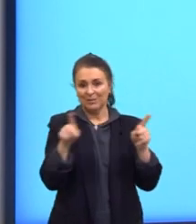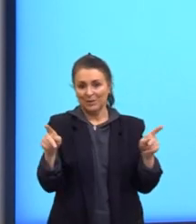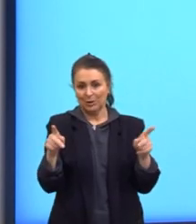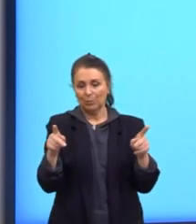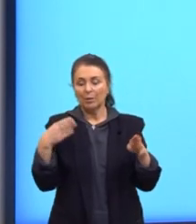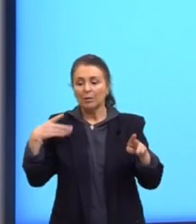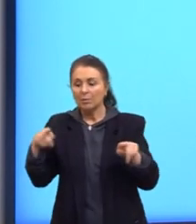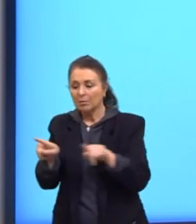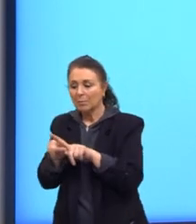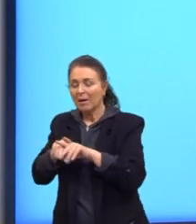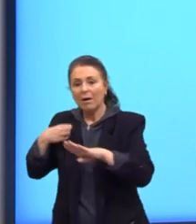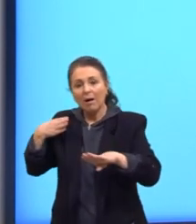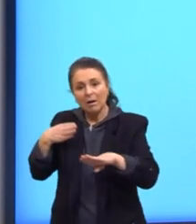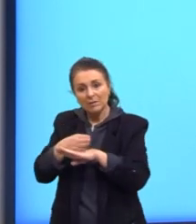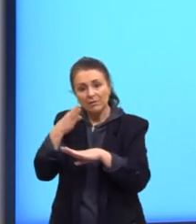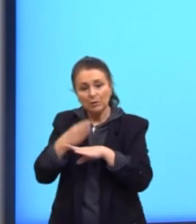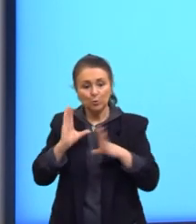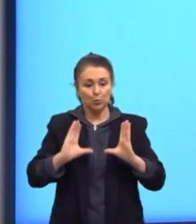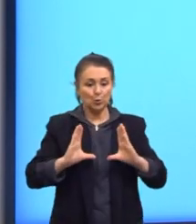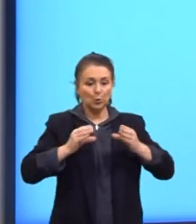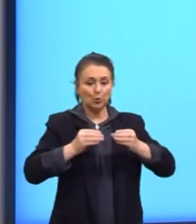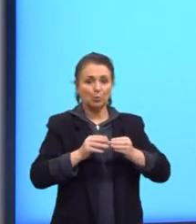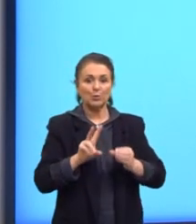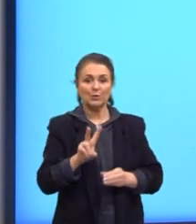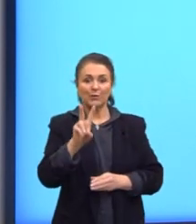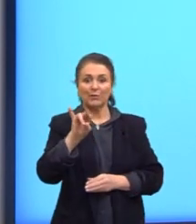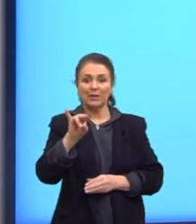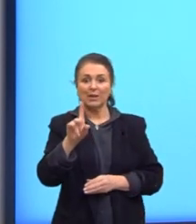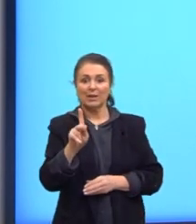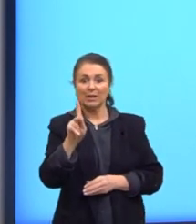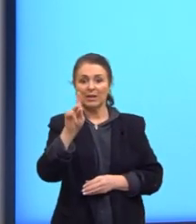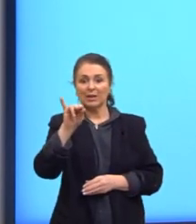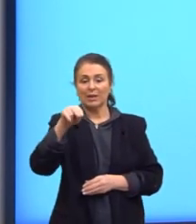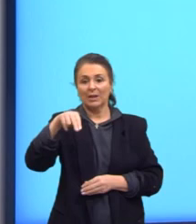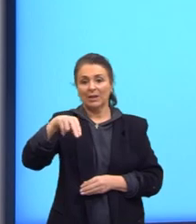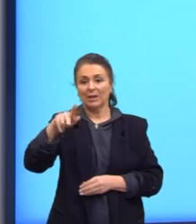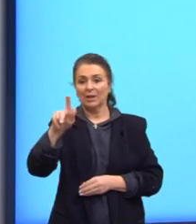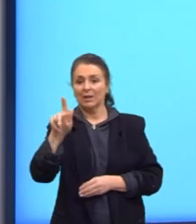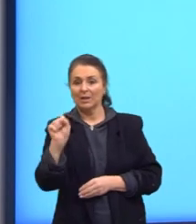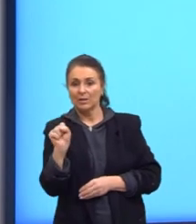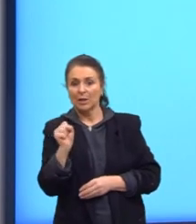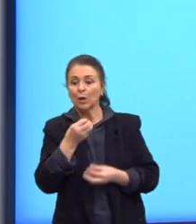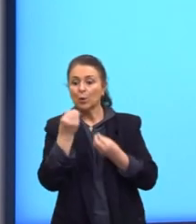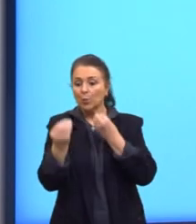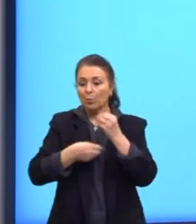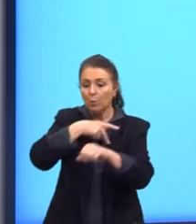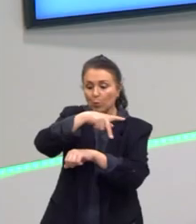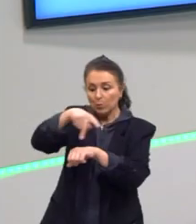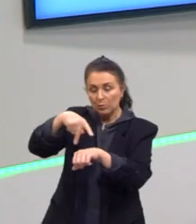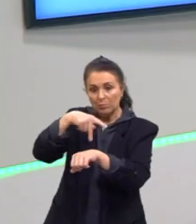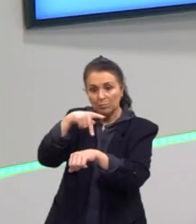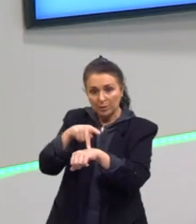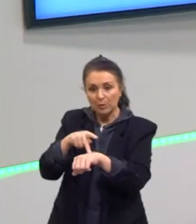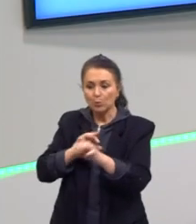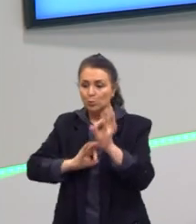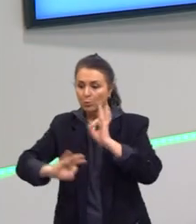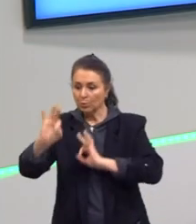as invasões vikings e como os países se organizaram para combater